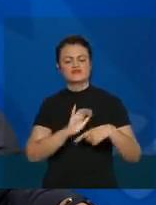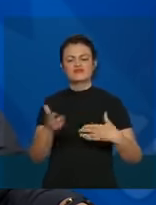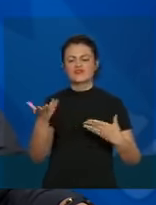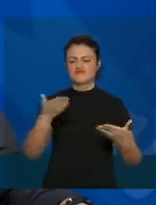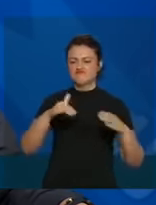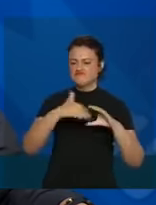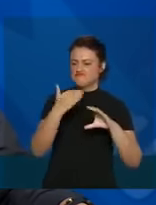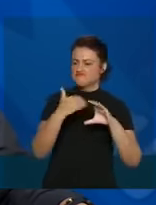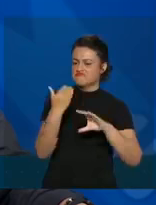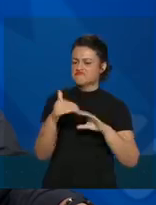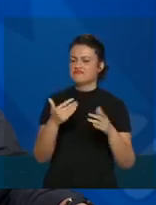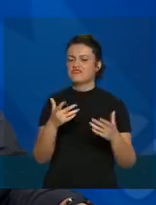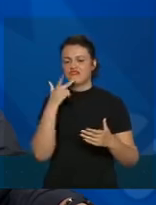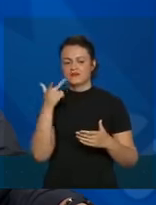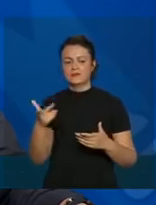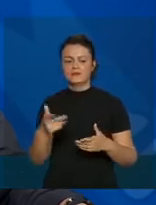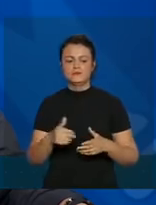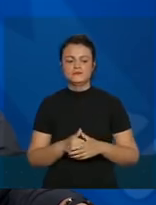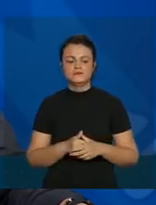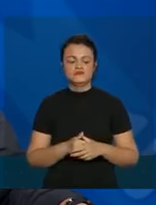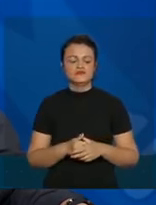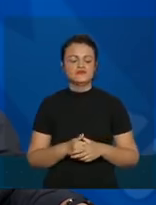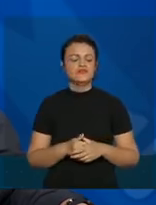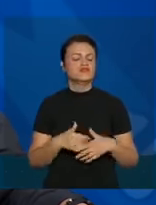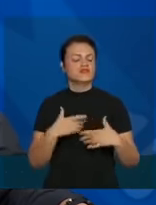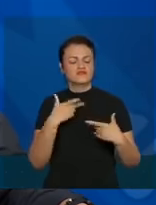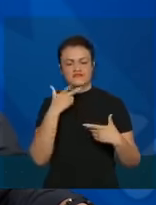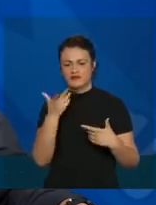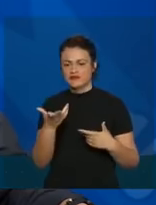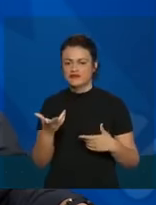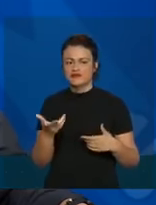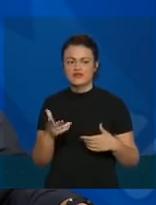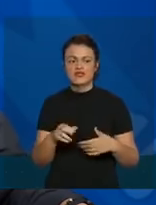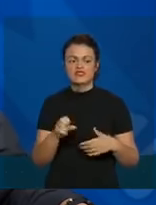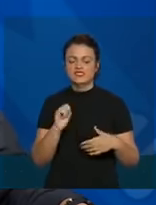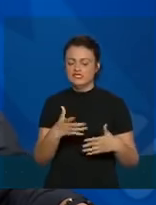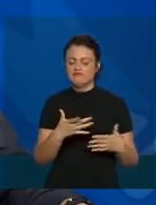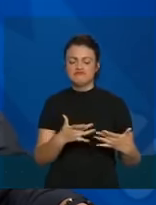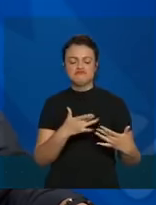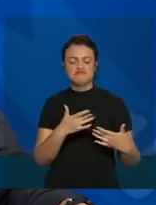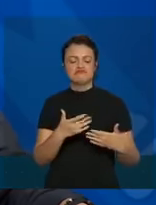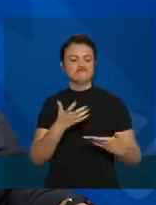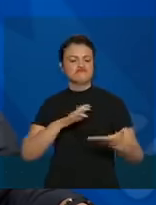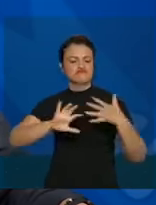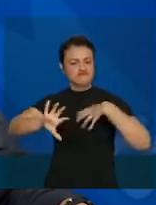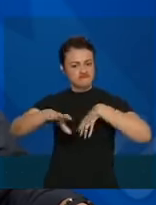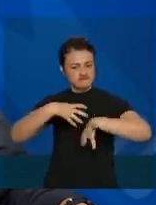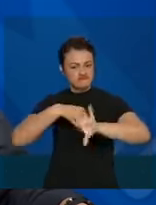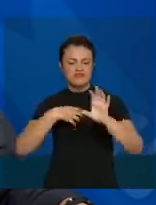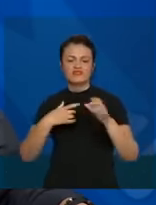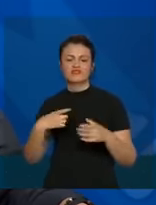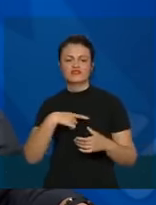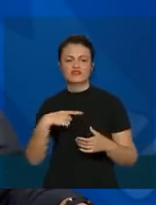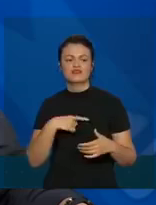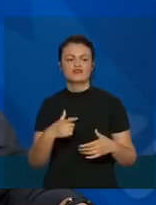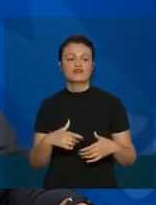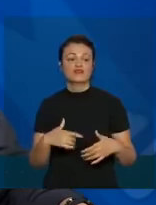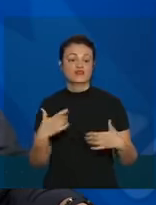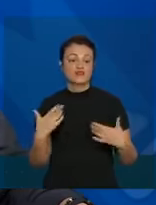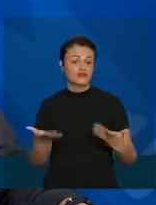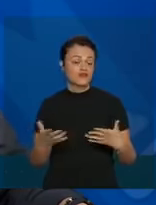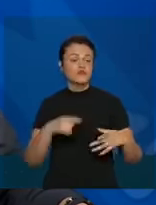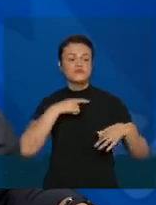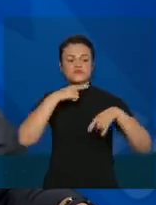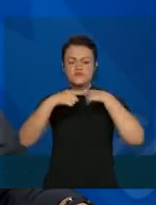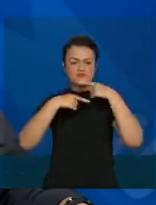se colocando, se solidarizando à nossa situação. Então, assim, eu não tenho